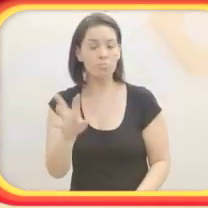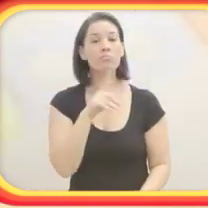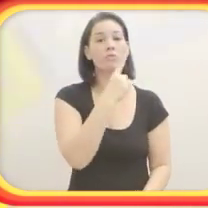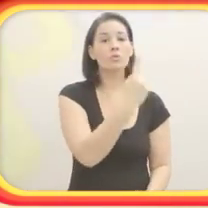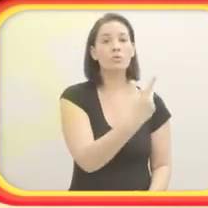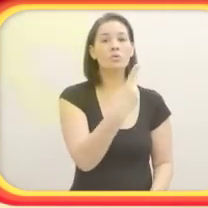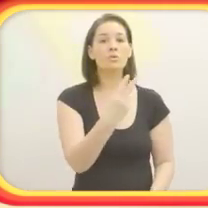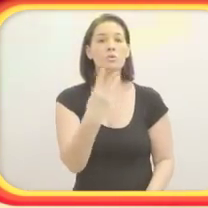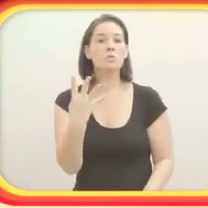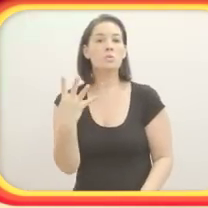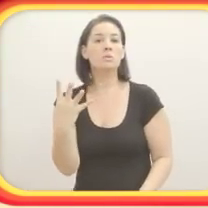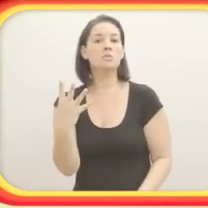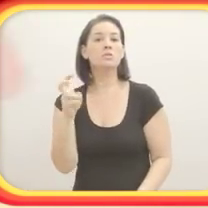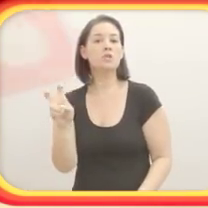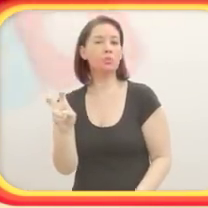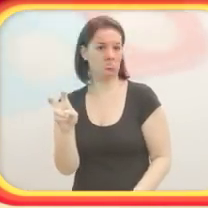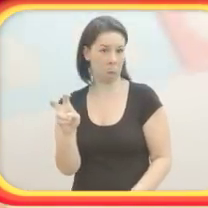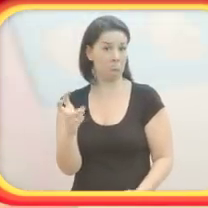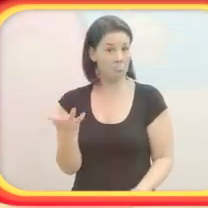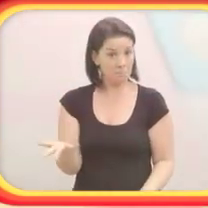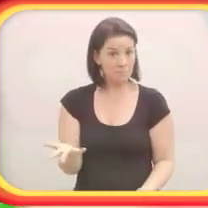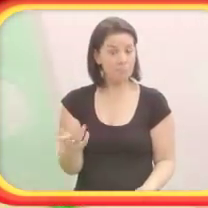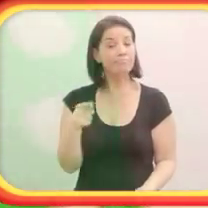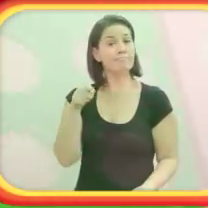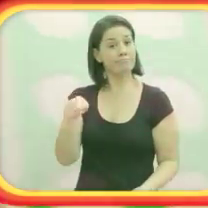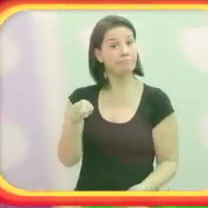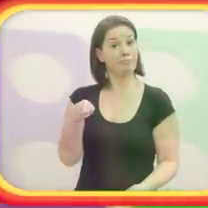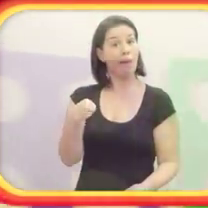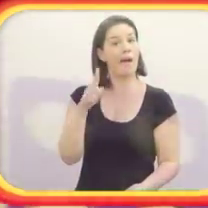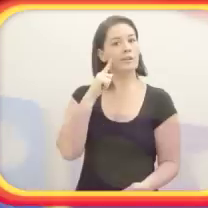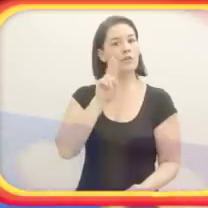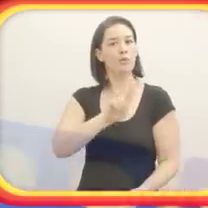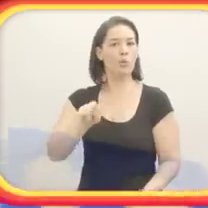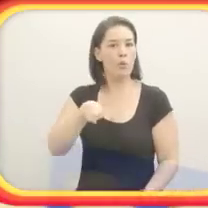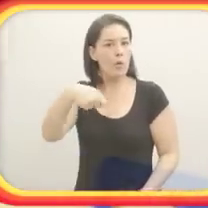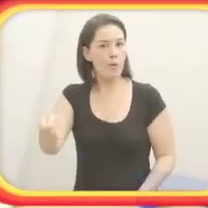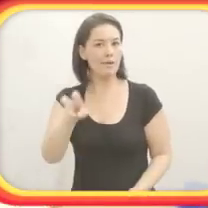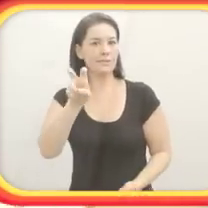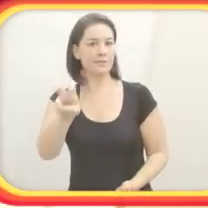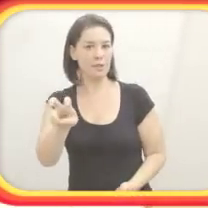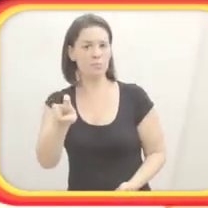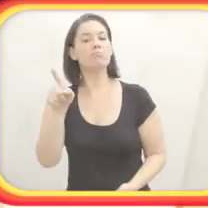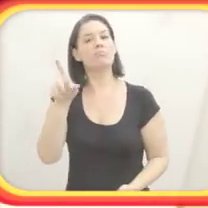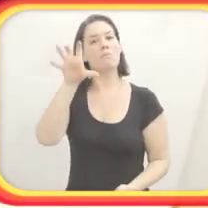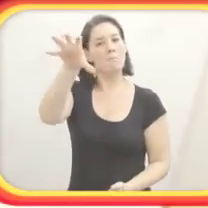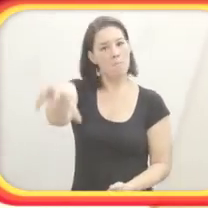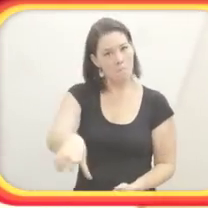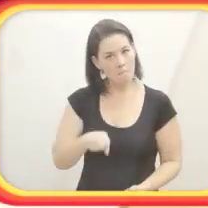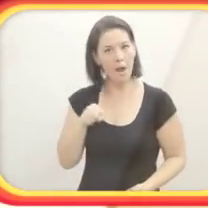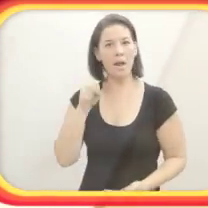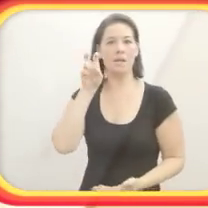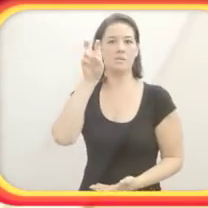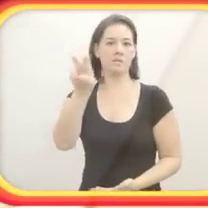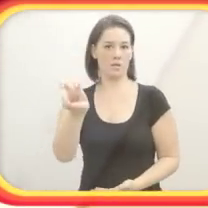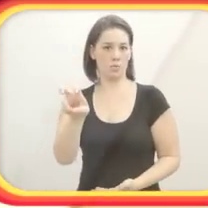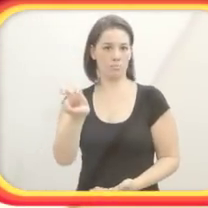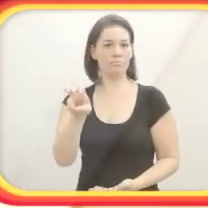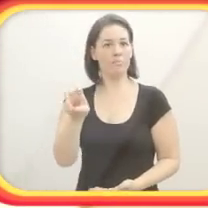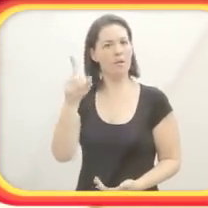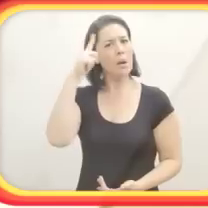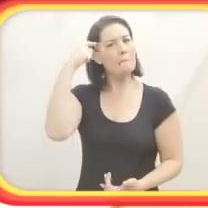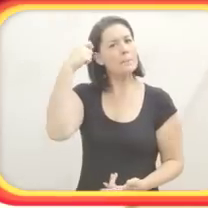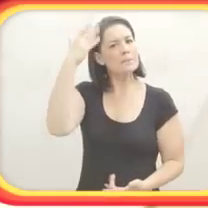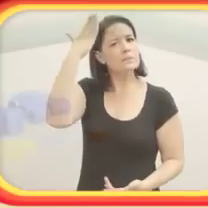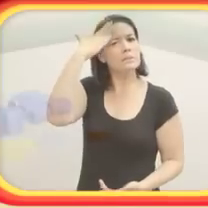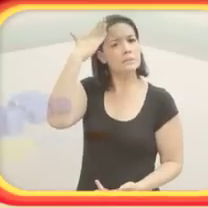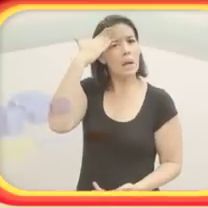Então, ela precisa saber que cinco representa todo esse conjunto de elementos. Por exemplo, essas crianças